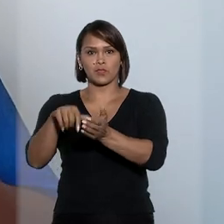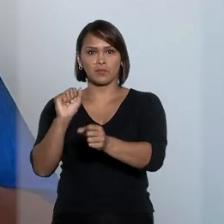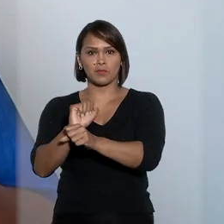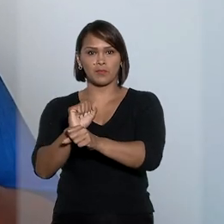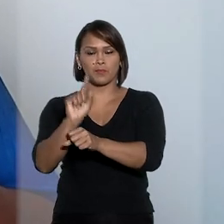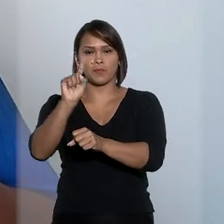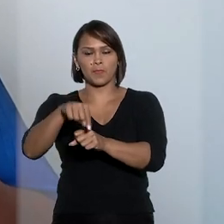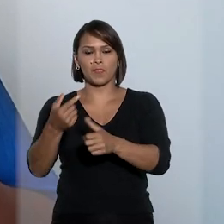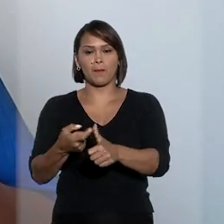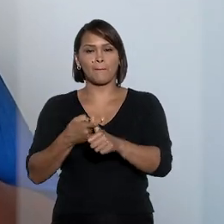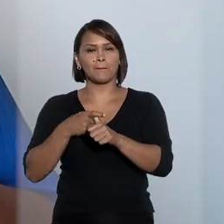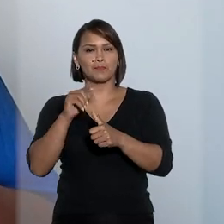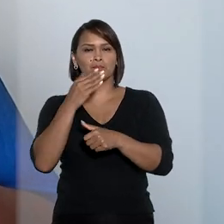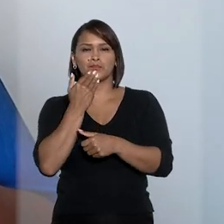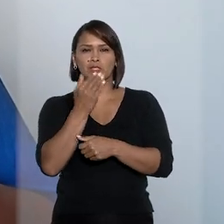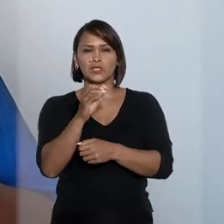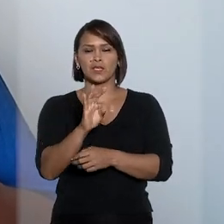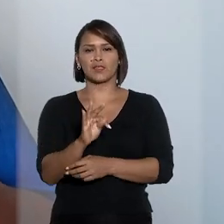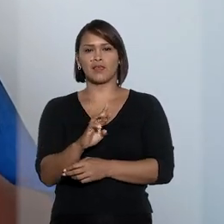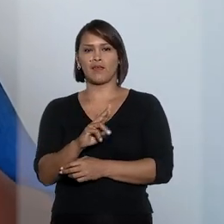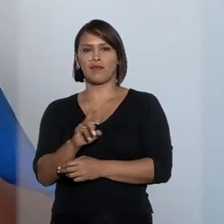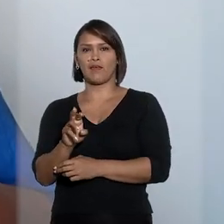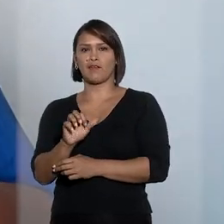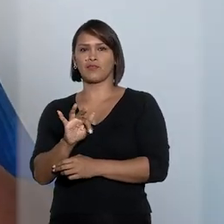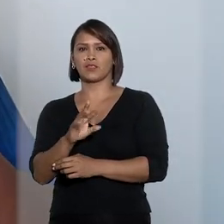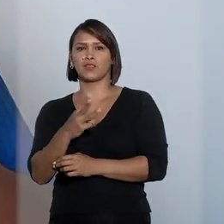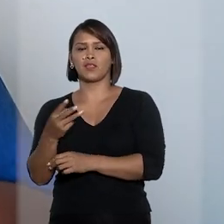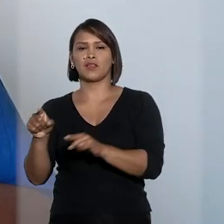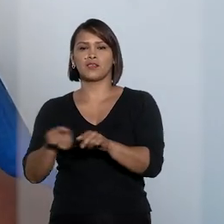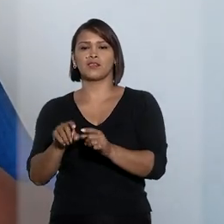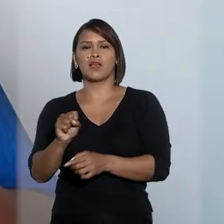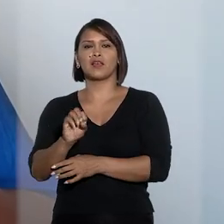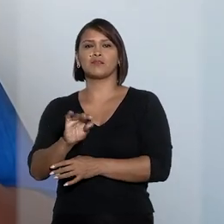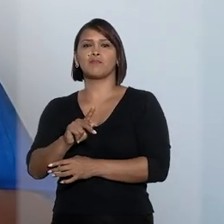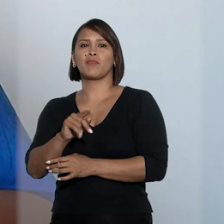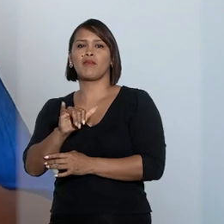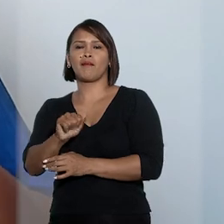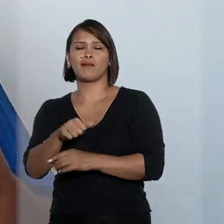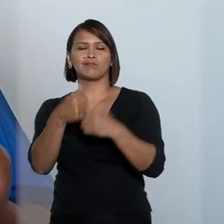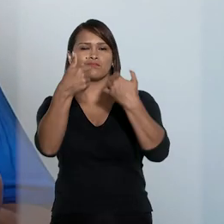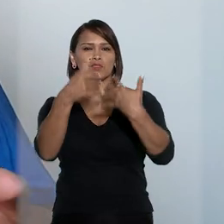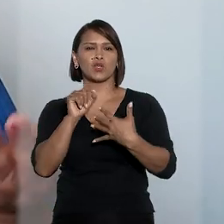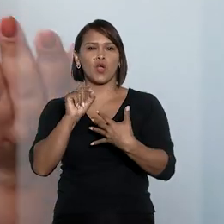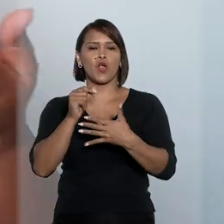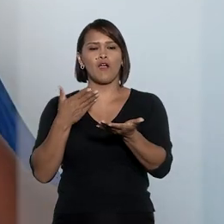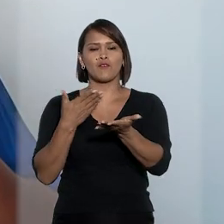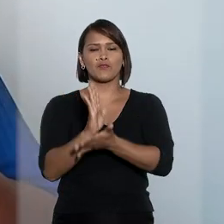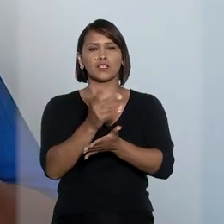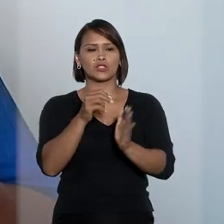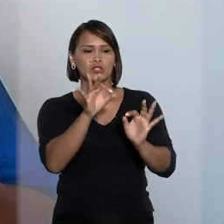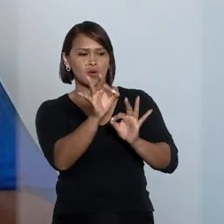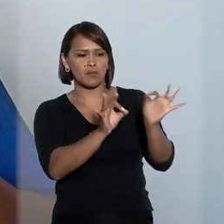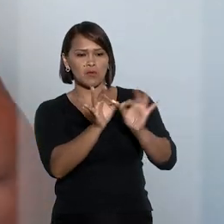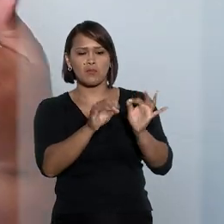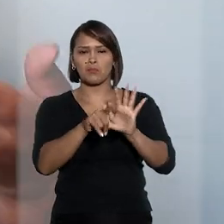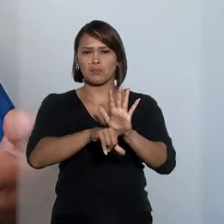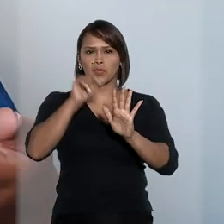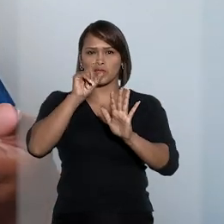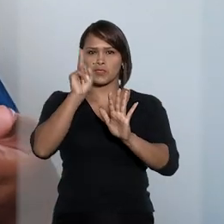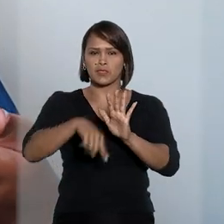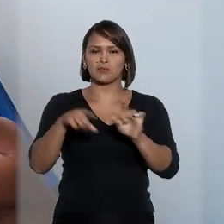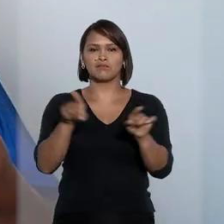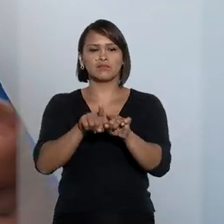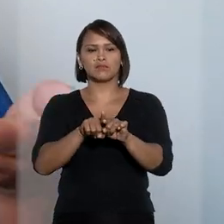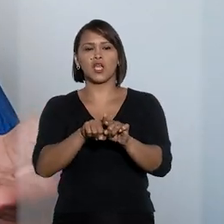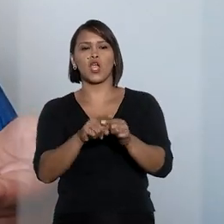No pedido de suspensão da decisão do TRF3, a SPA alegou que a ANTAC validou o processo seletivo e o